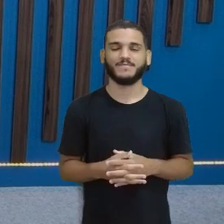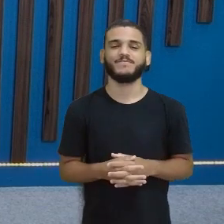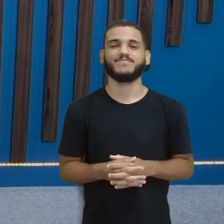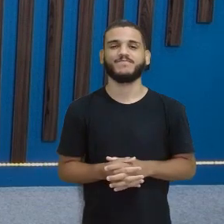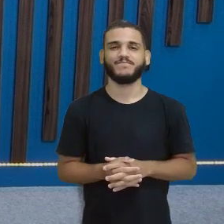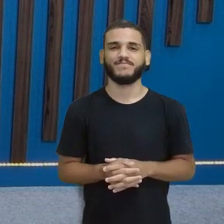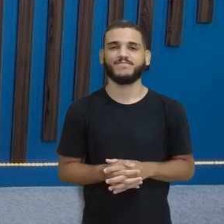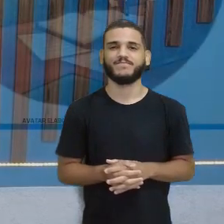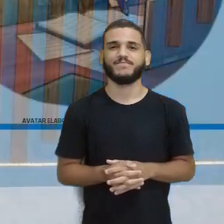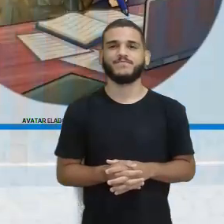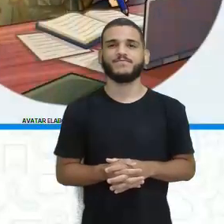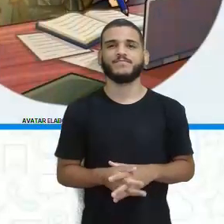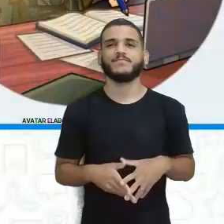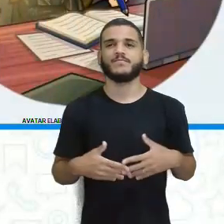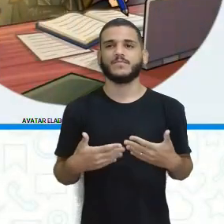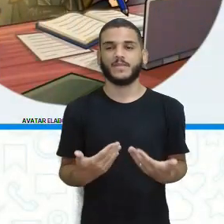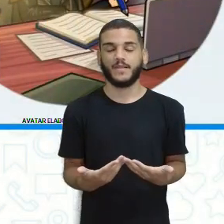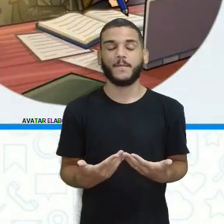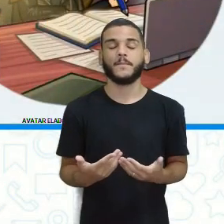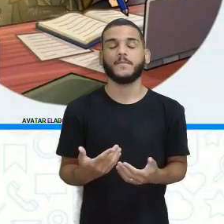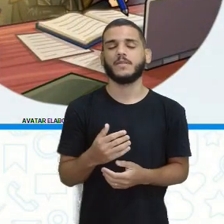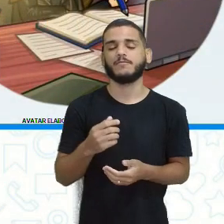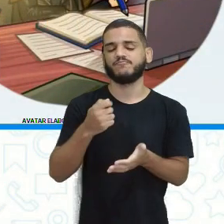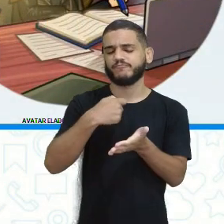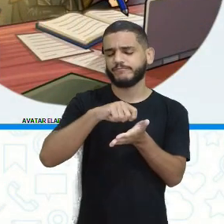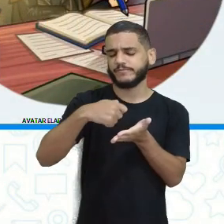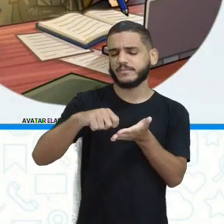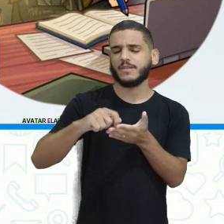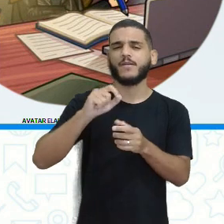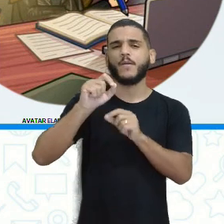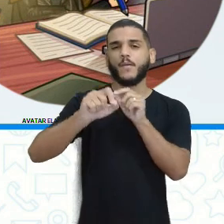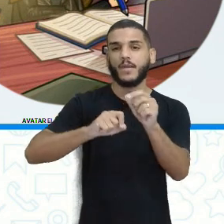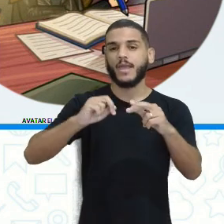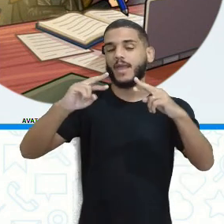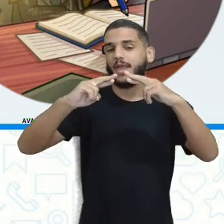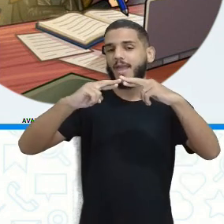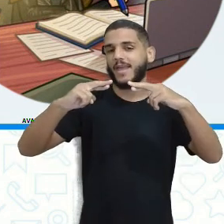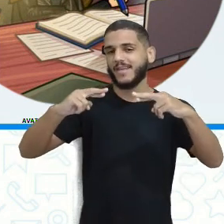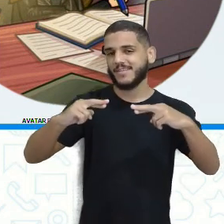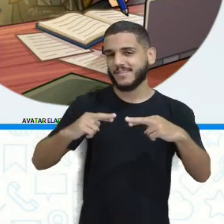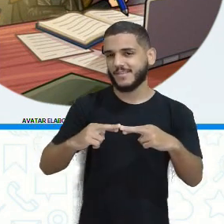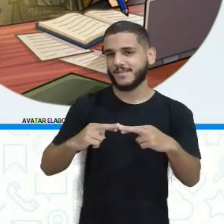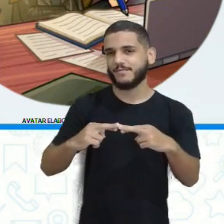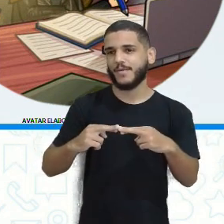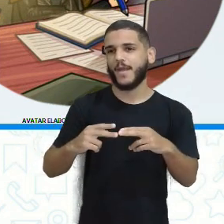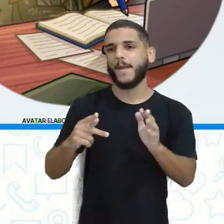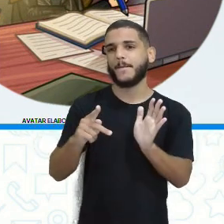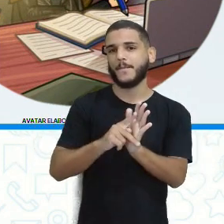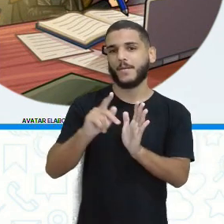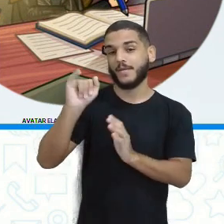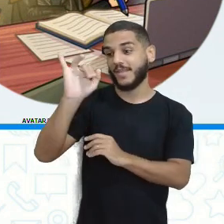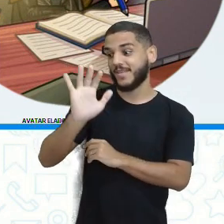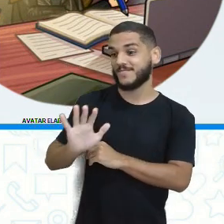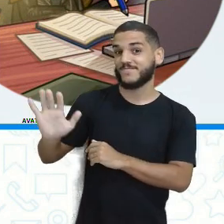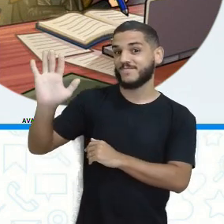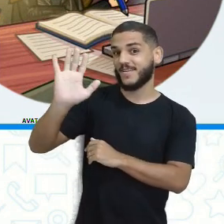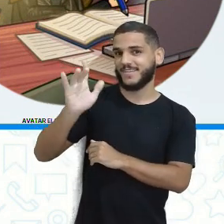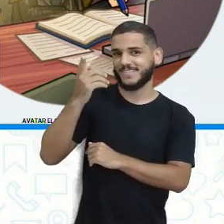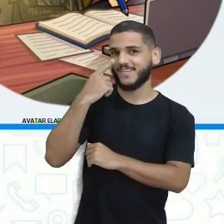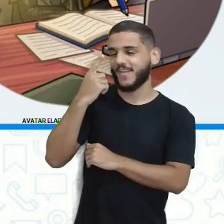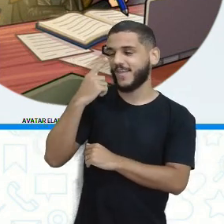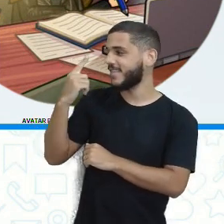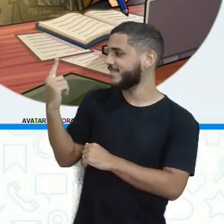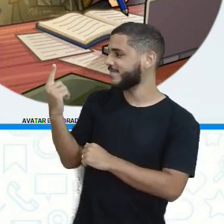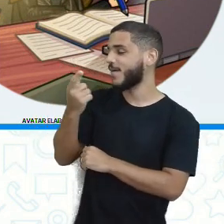Ui Olha aí Escreva uma rima para a imagem Qual é a imagem aí? O